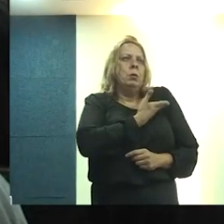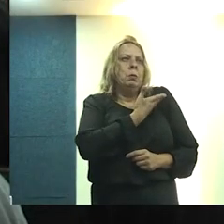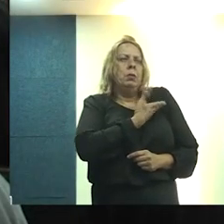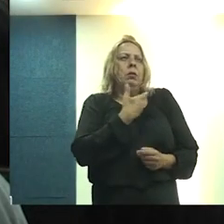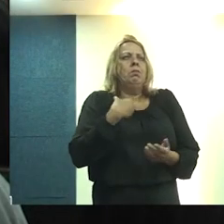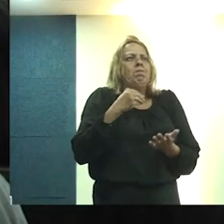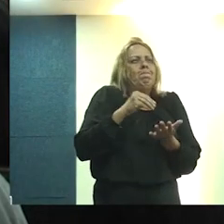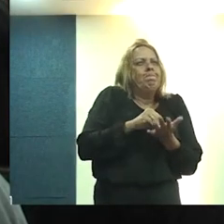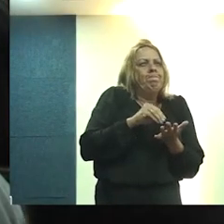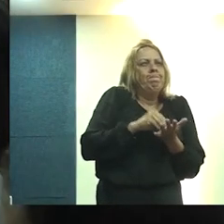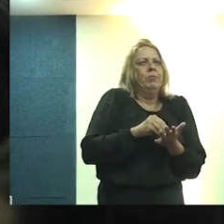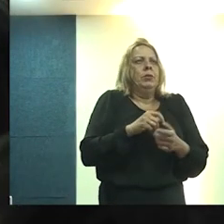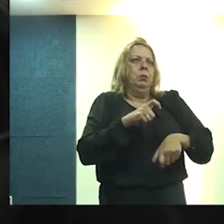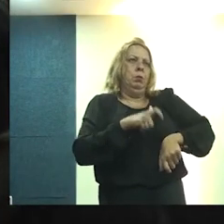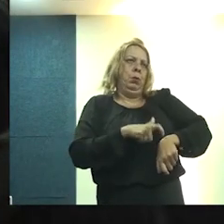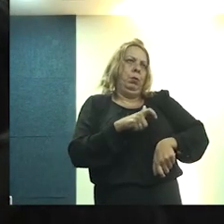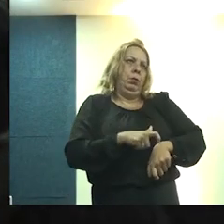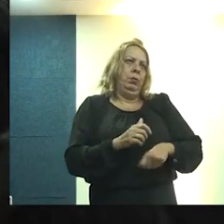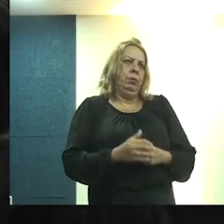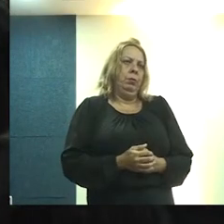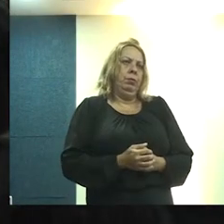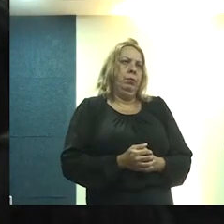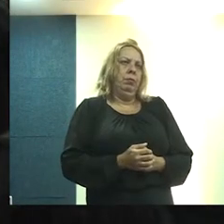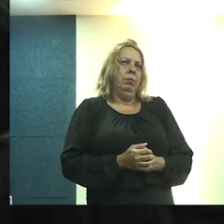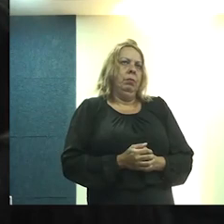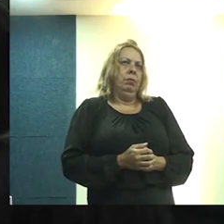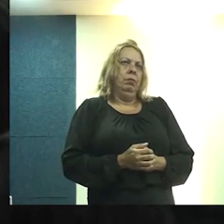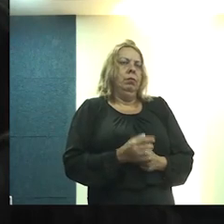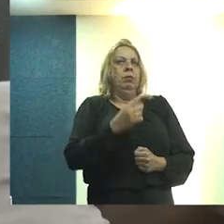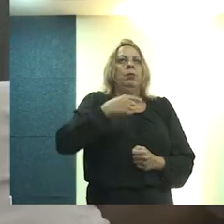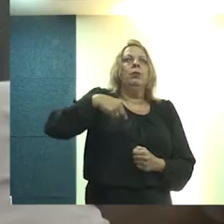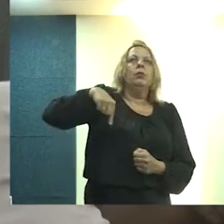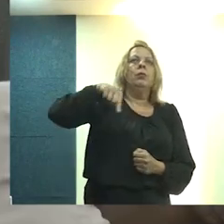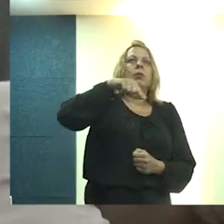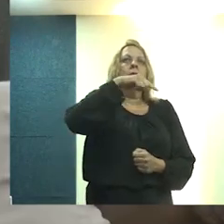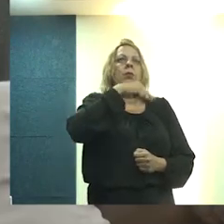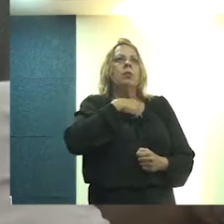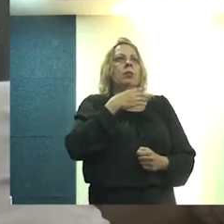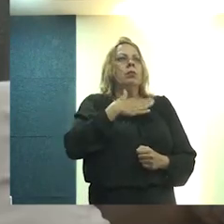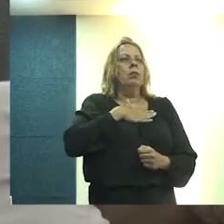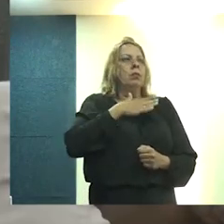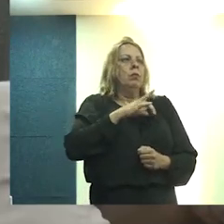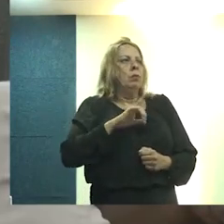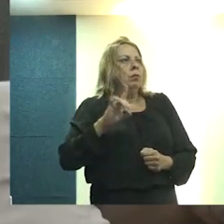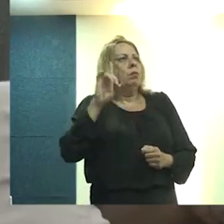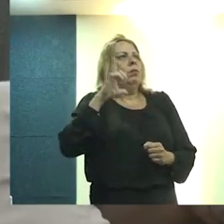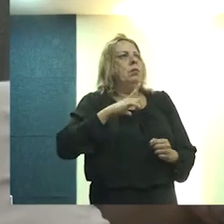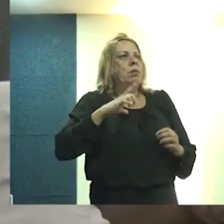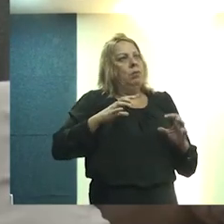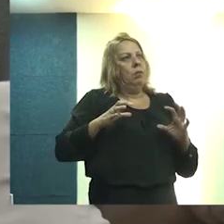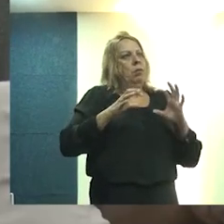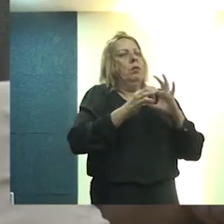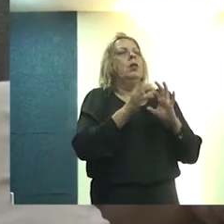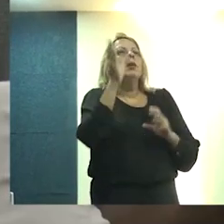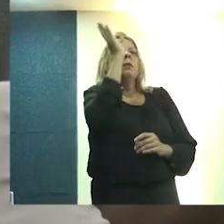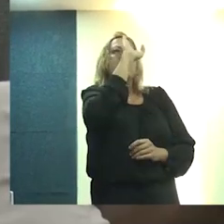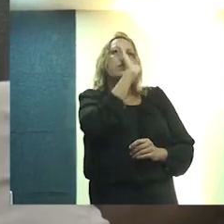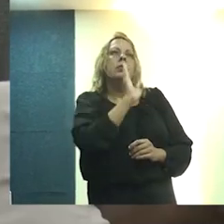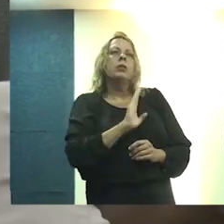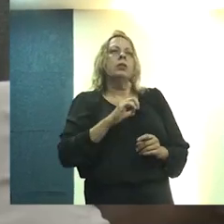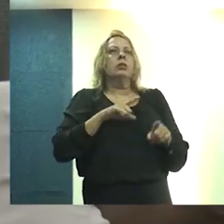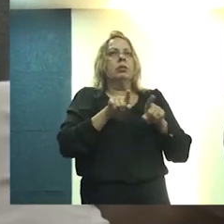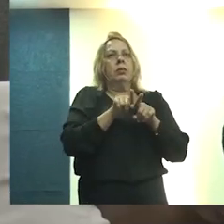fazem nesse momento. No CEAU também estamos nós, o IAB, o Instituto de Arquitetos do Brasil, e a